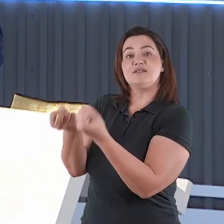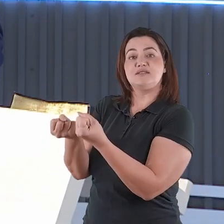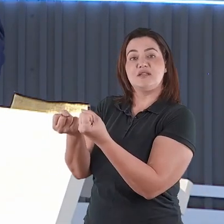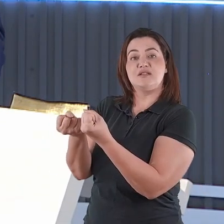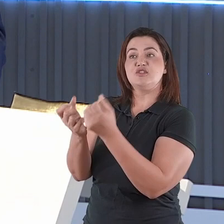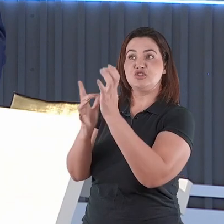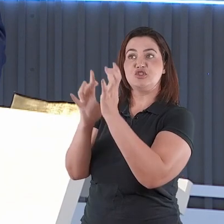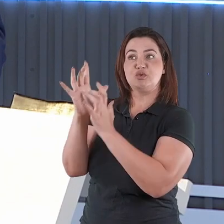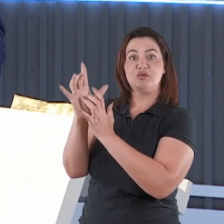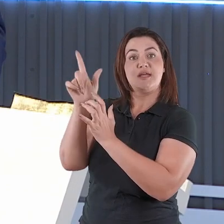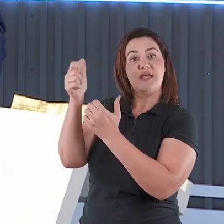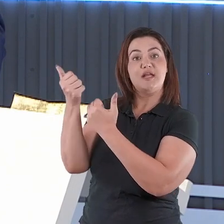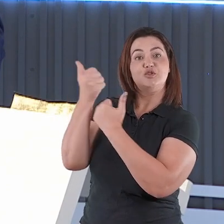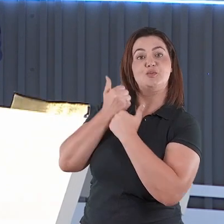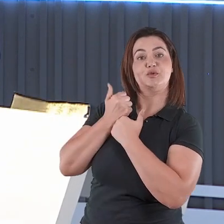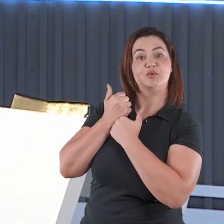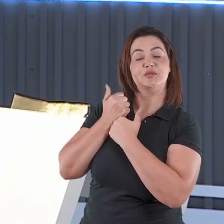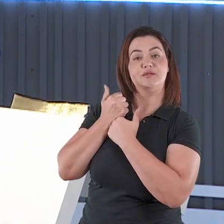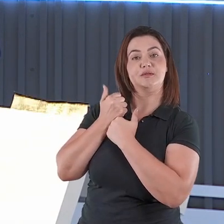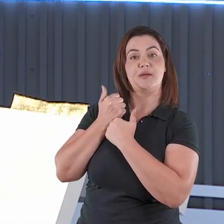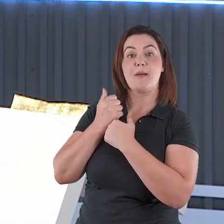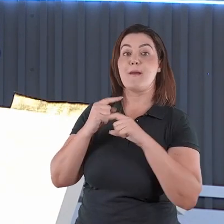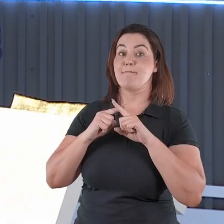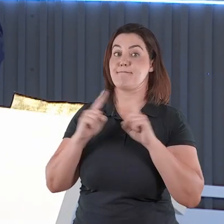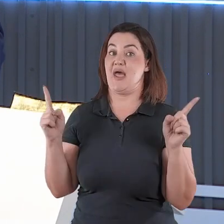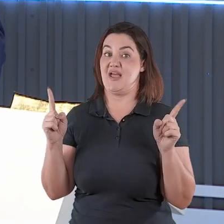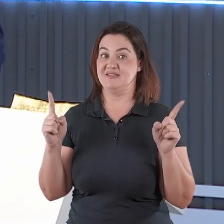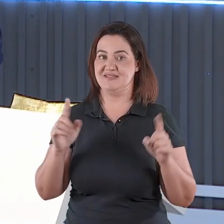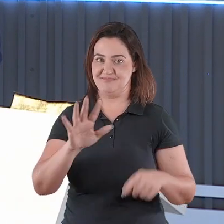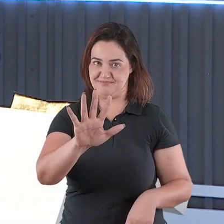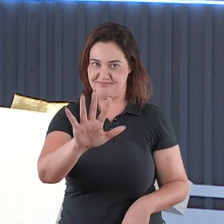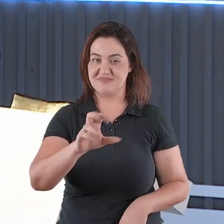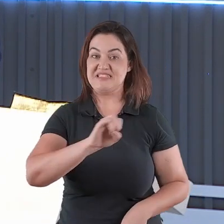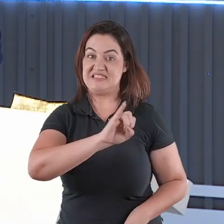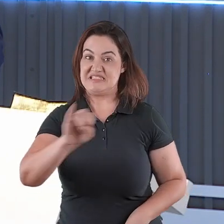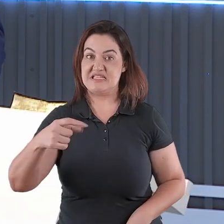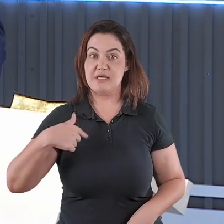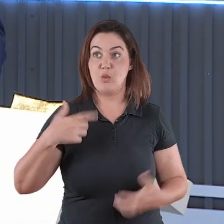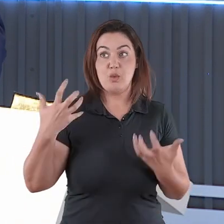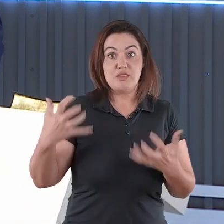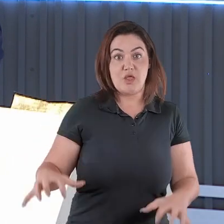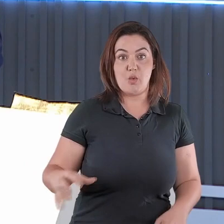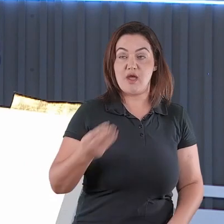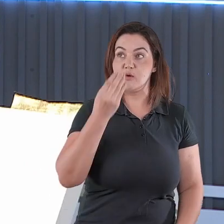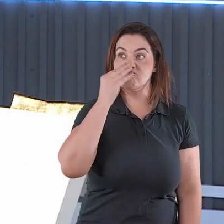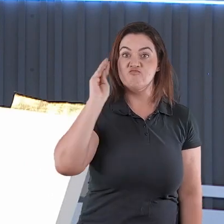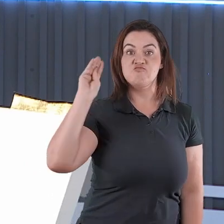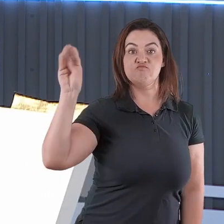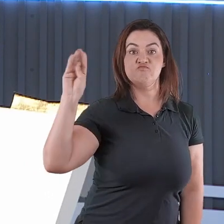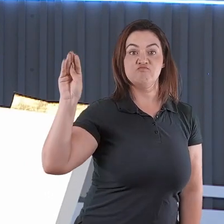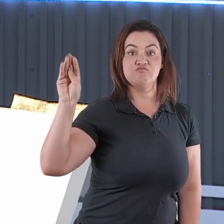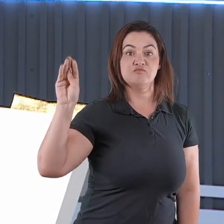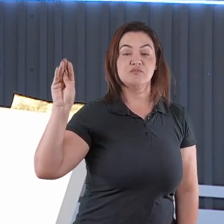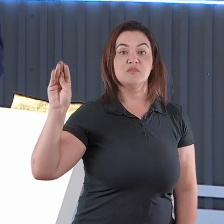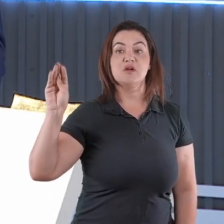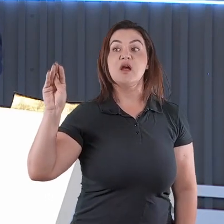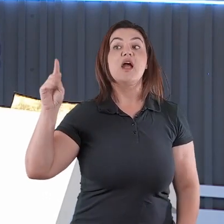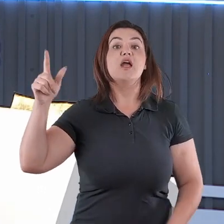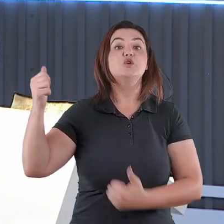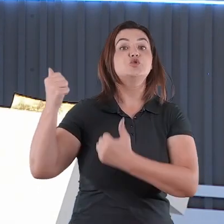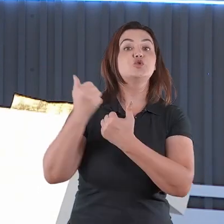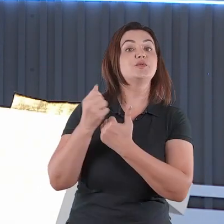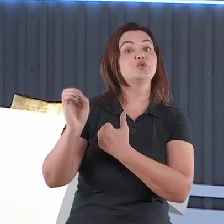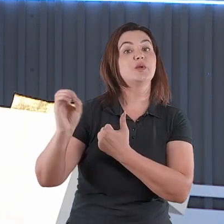só que se eu e você não aceitarmos a morte de Cristo em nosso lugar, isso significa